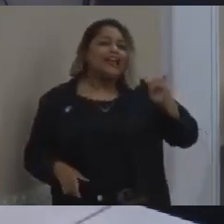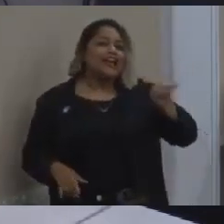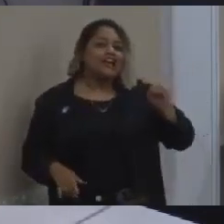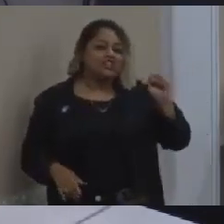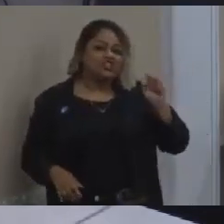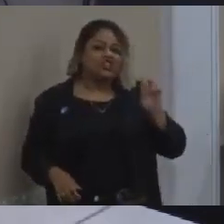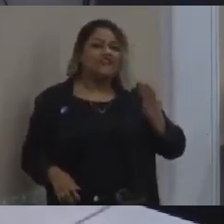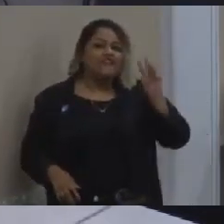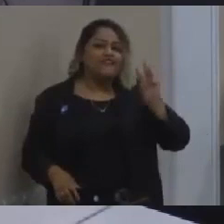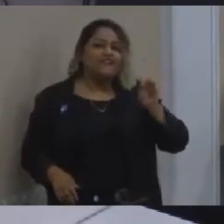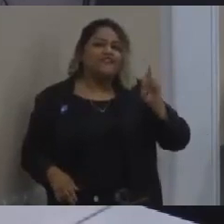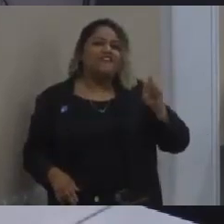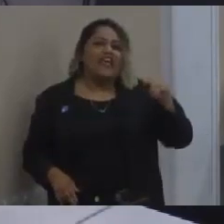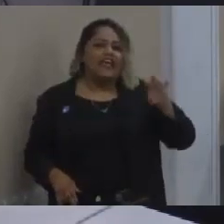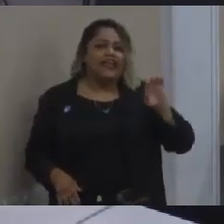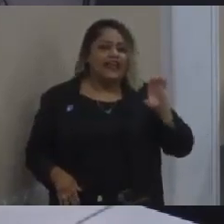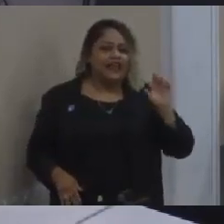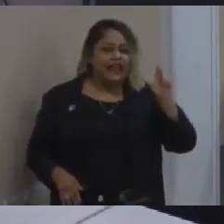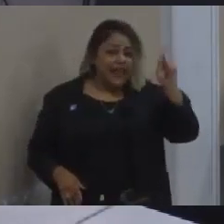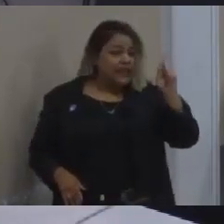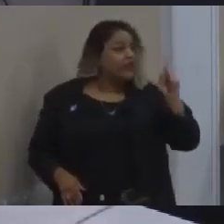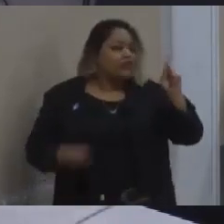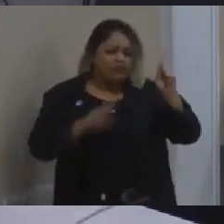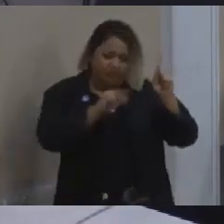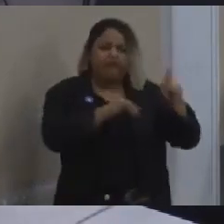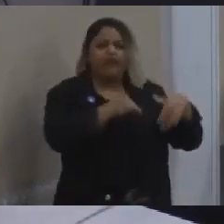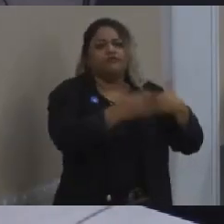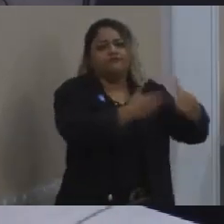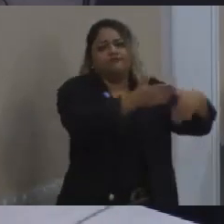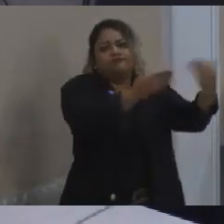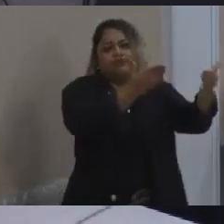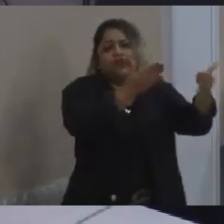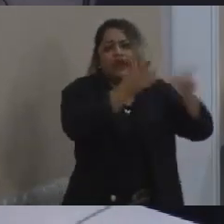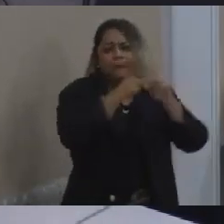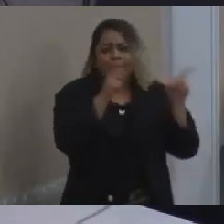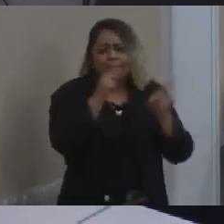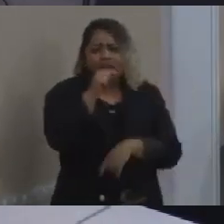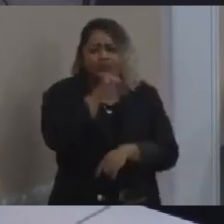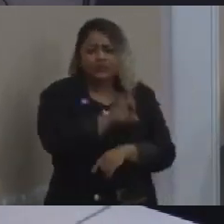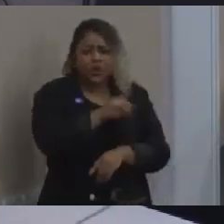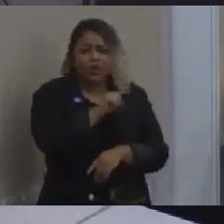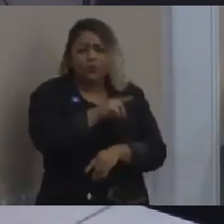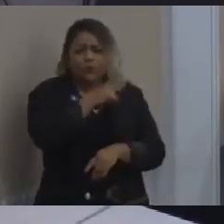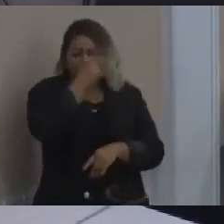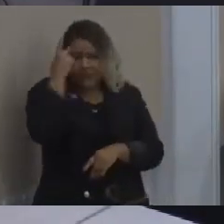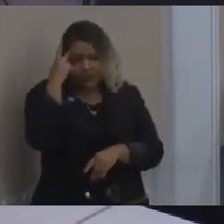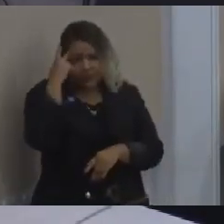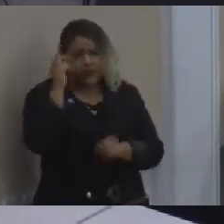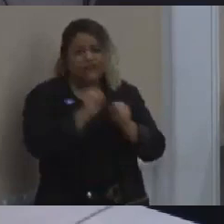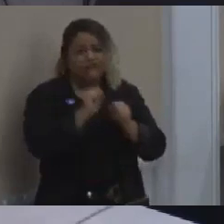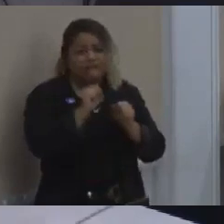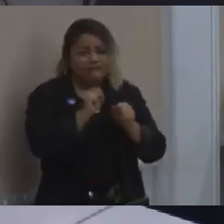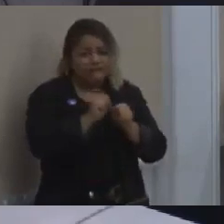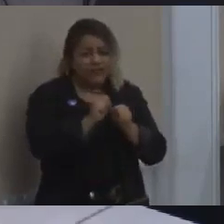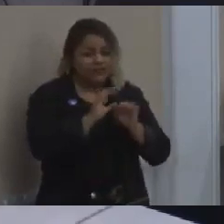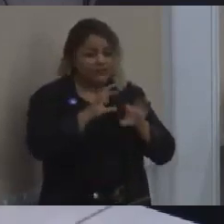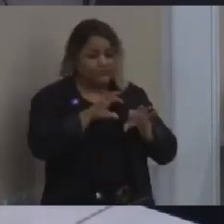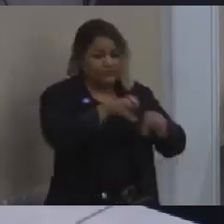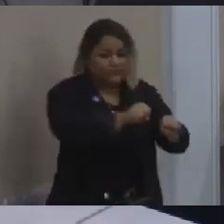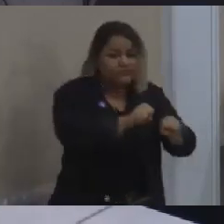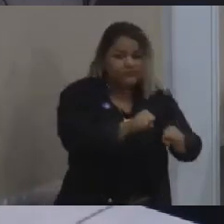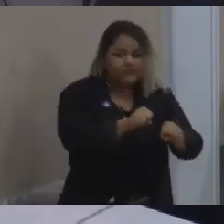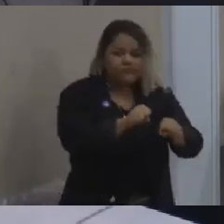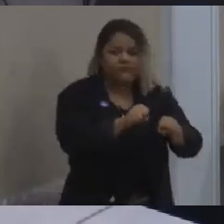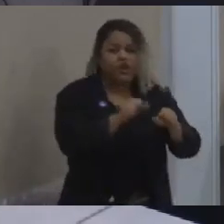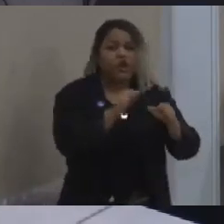Mas ele não pode andar, na verdade, para privilegiar quem fez a ocupação organizada, porque, na verdade, existe uma